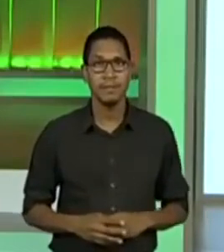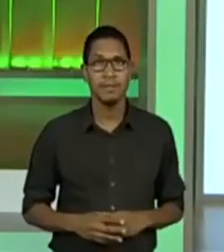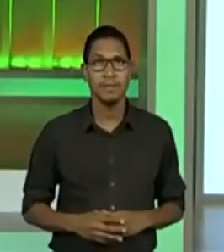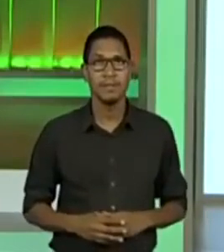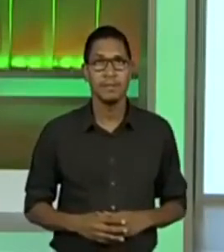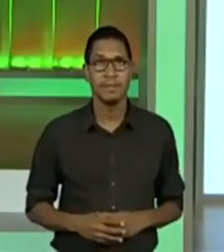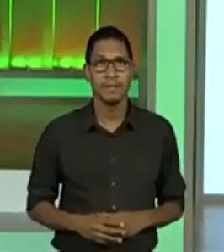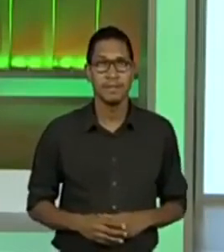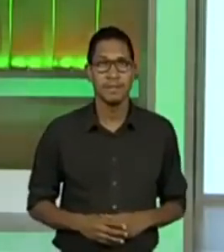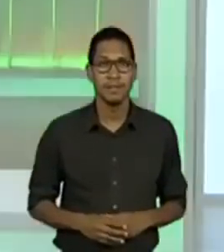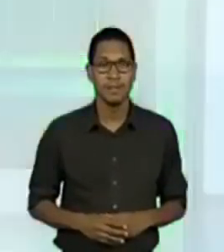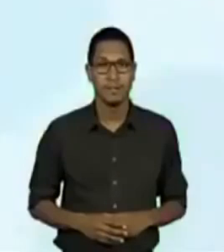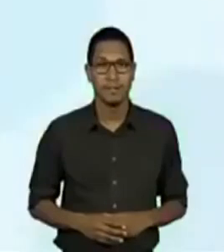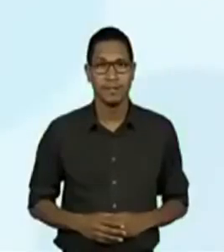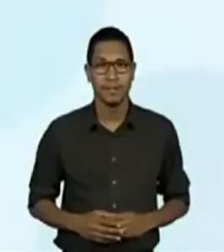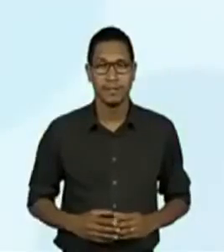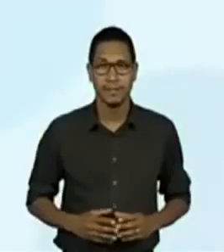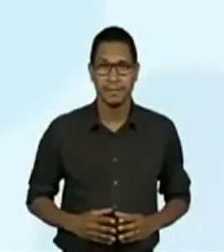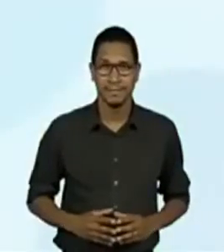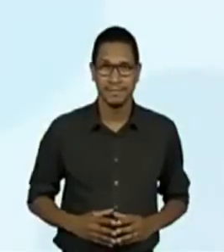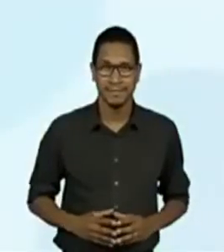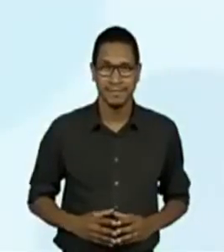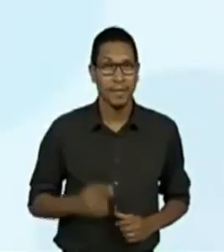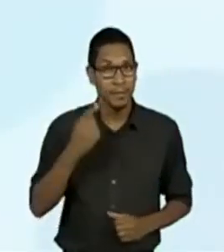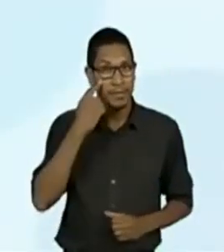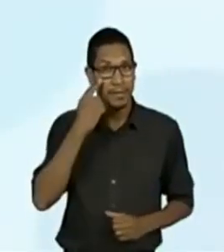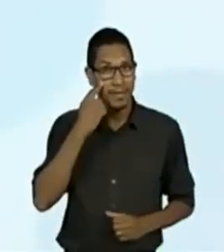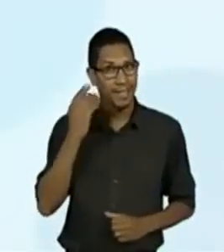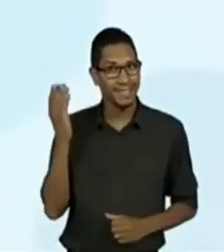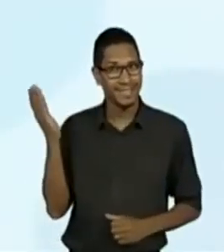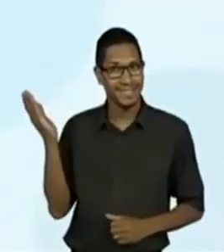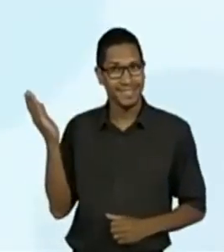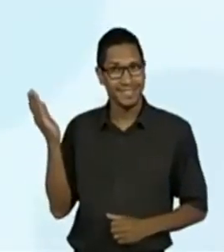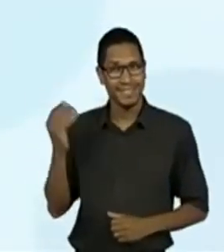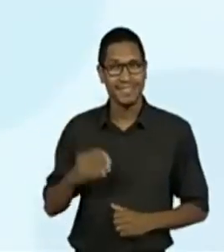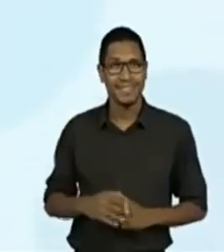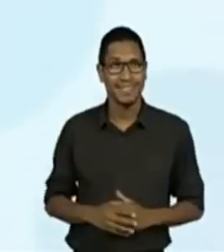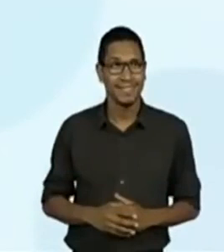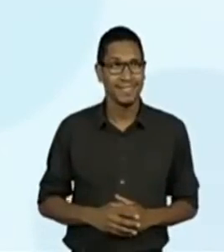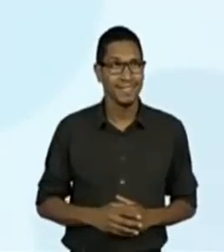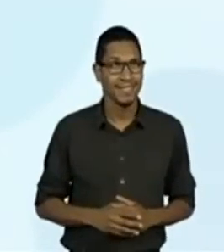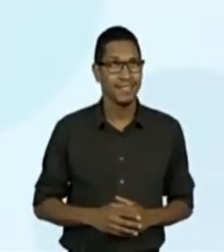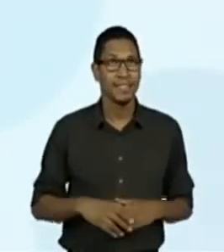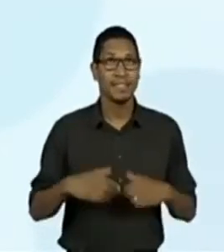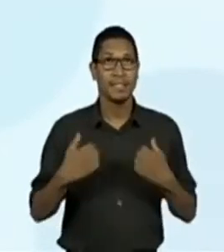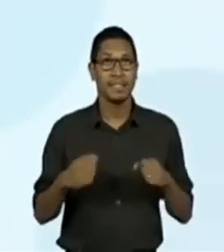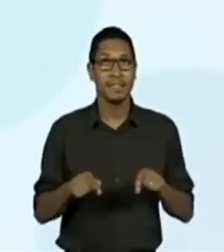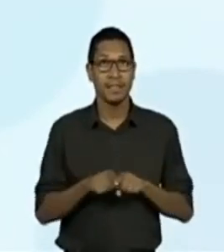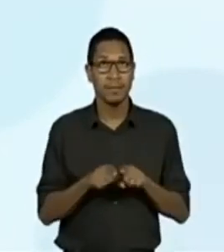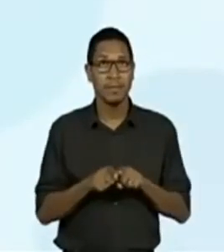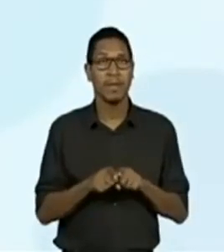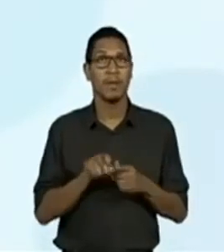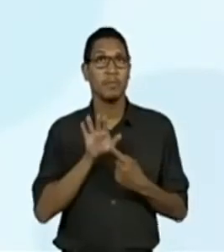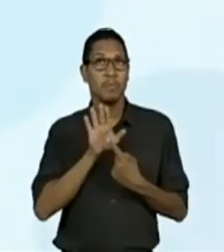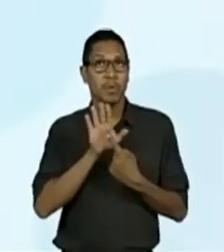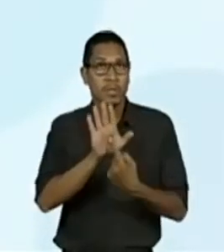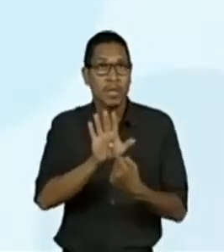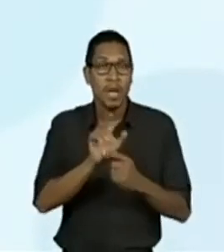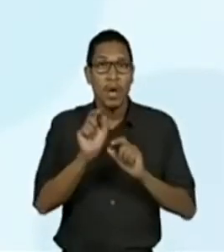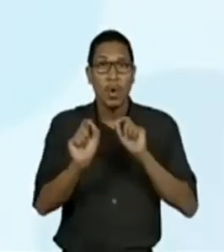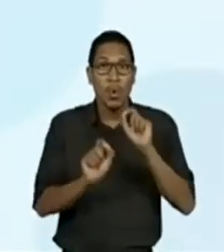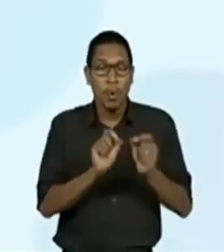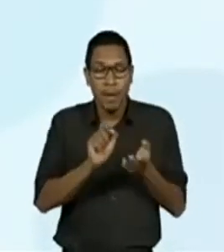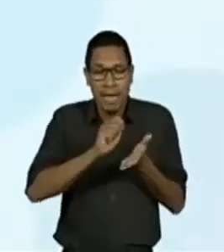Dá uma olhada aqui. Atividade. Destacar os desvios relativos à